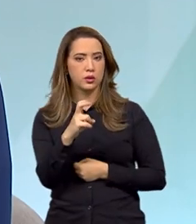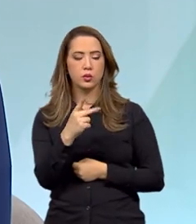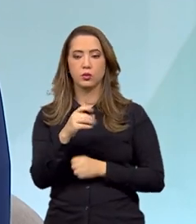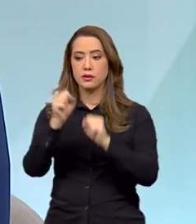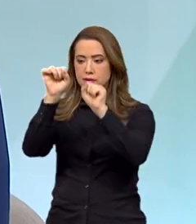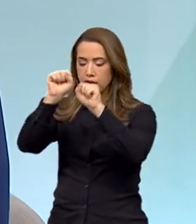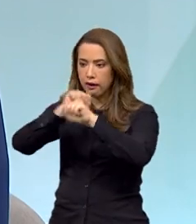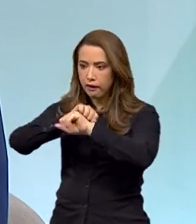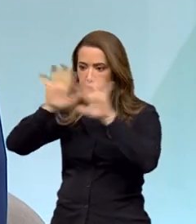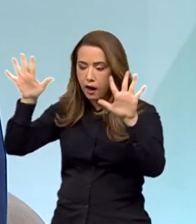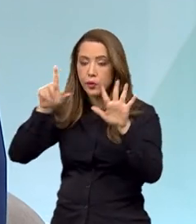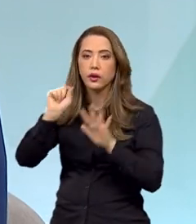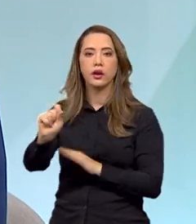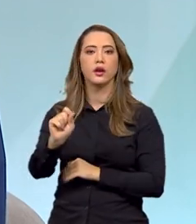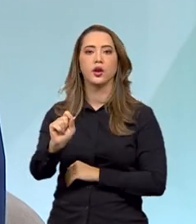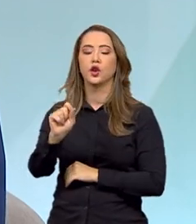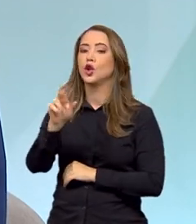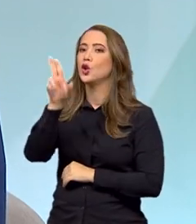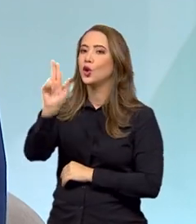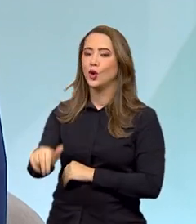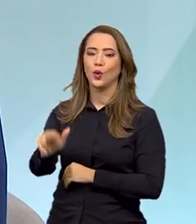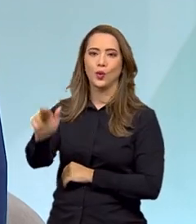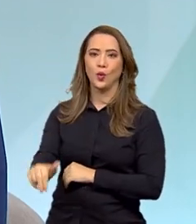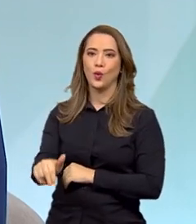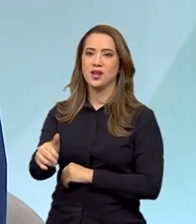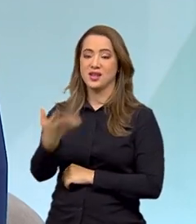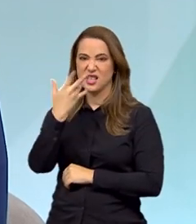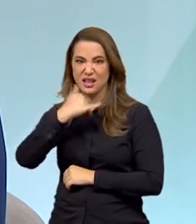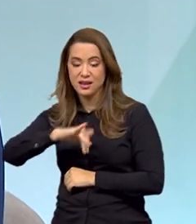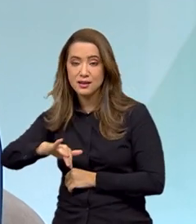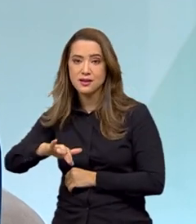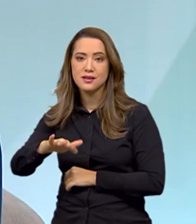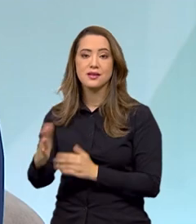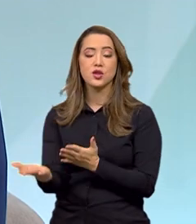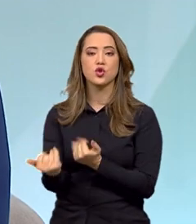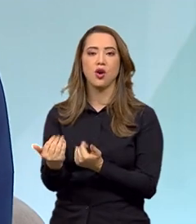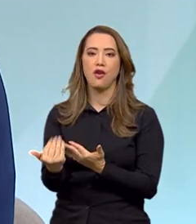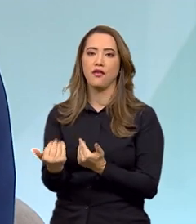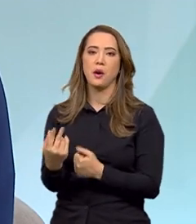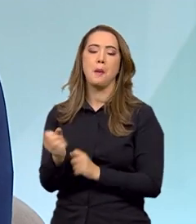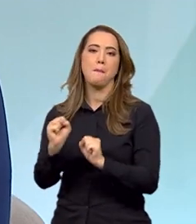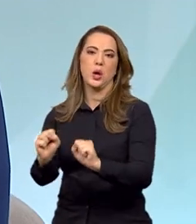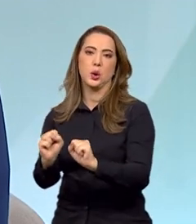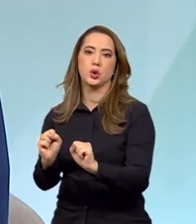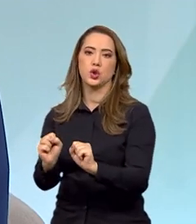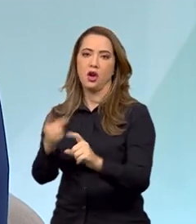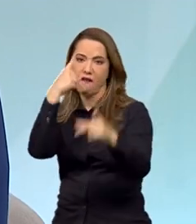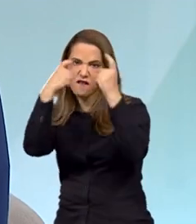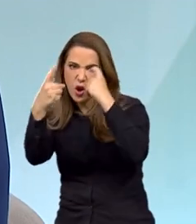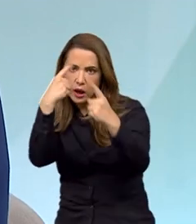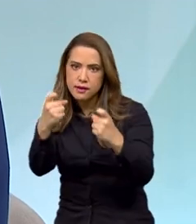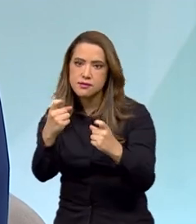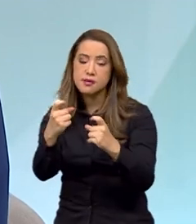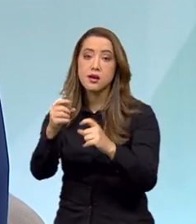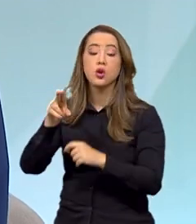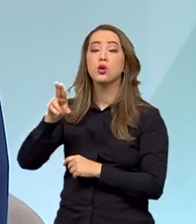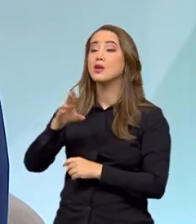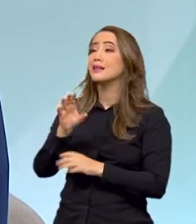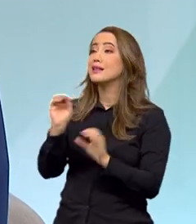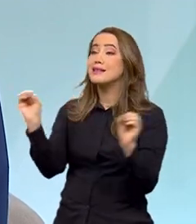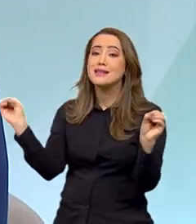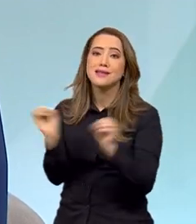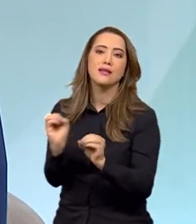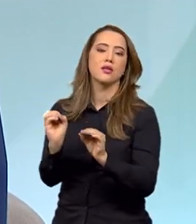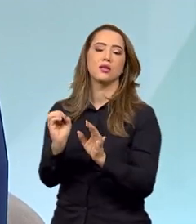criança e adolescente do Brasil deve ser objeto de qualquer forma de violência, abuso, exploração, crueldade,